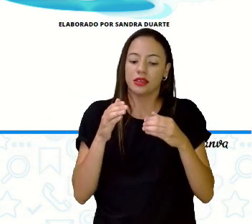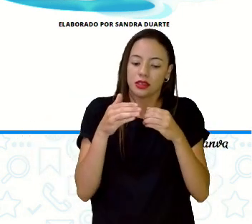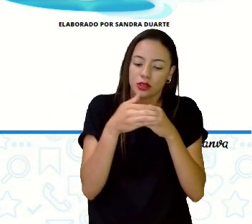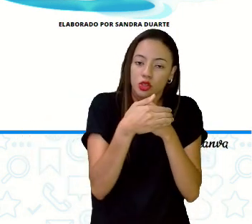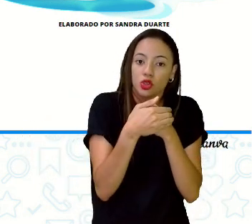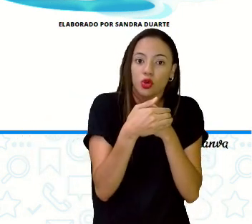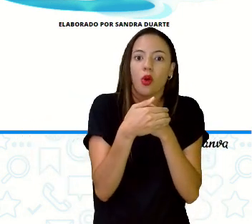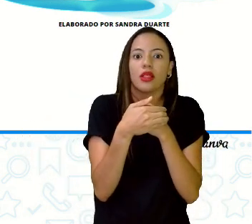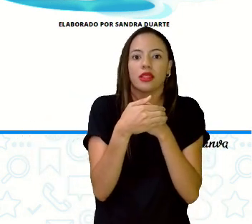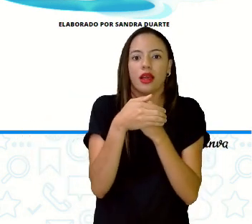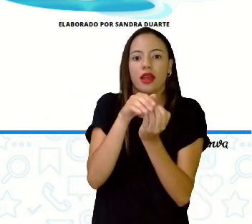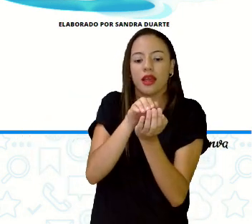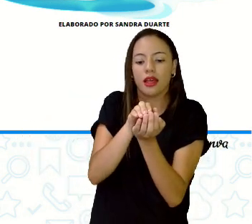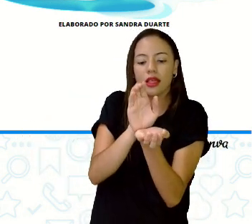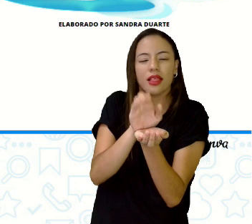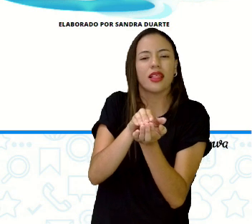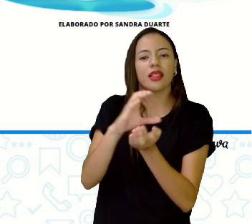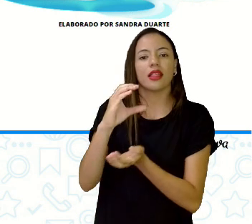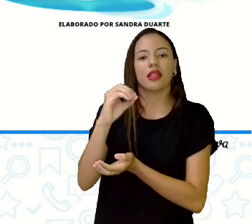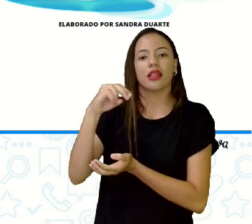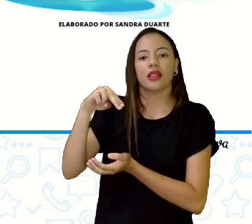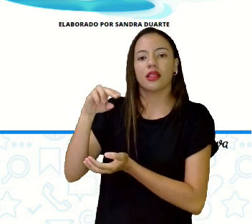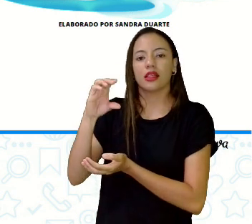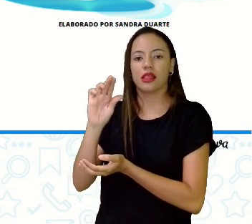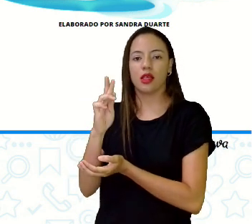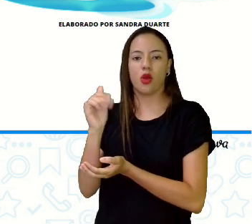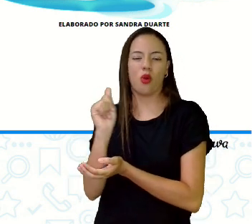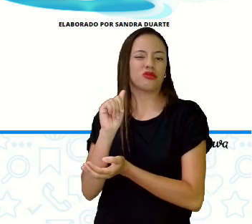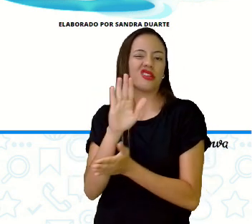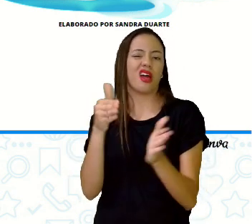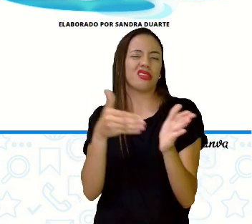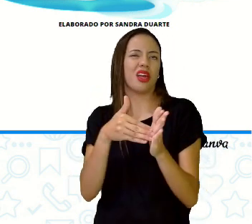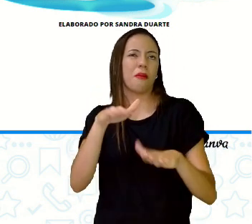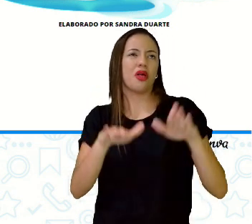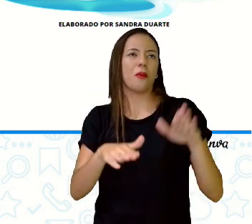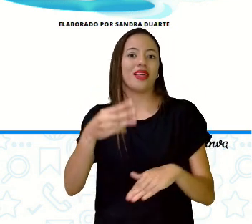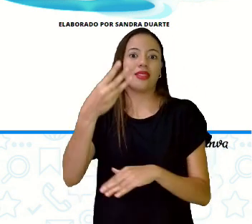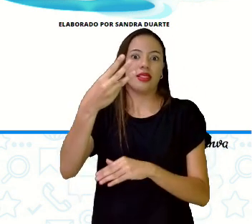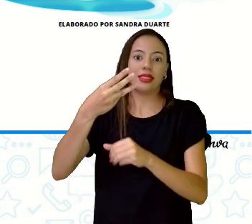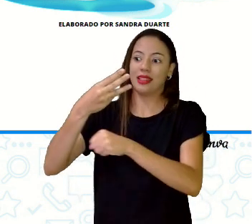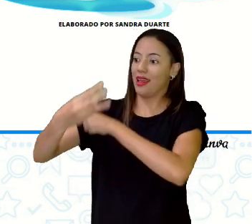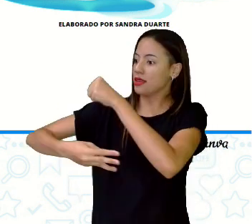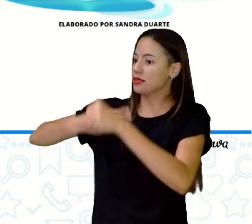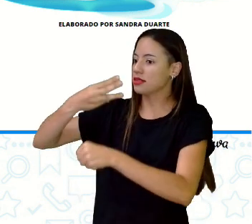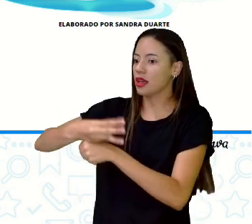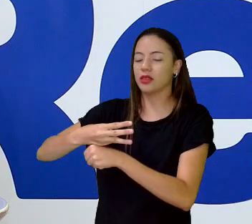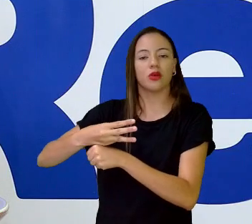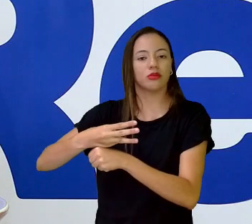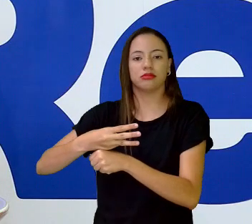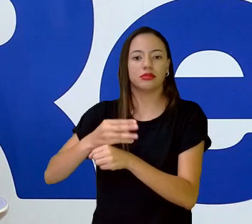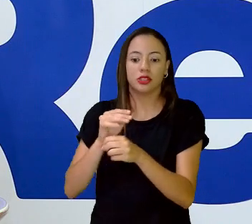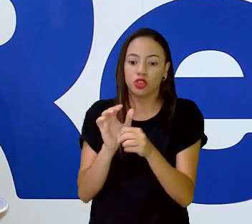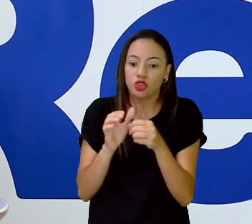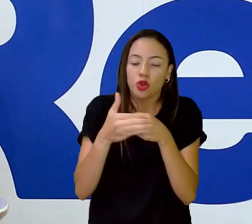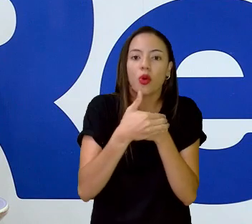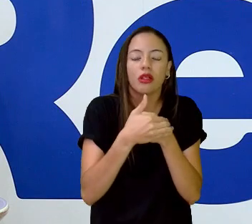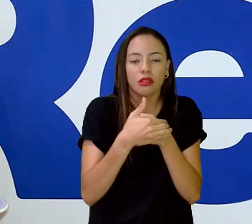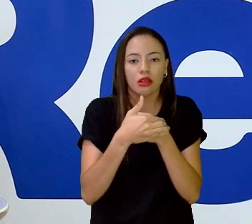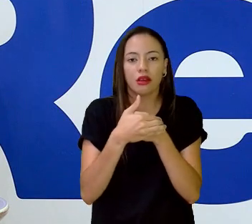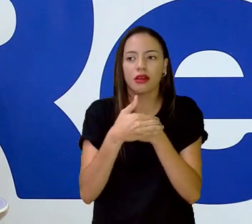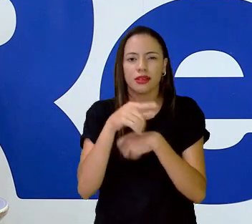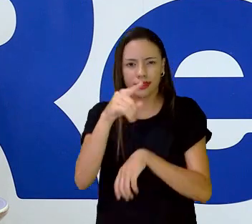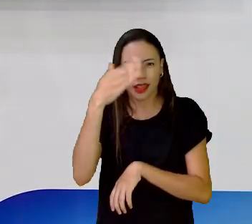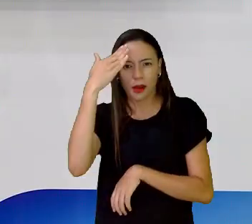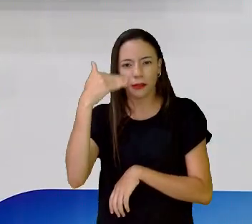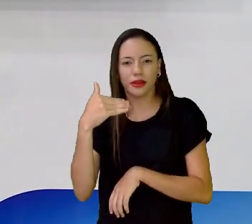por até três anos. Afim de se proteger do tempo ruim. Isso é que é retiro, né? Três anos. É, a turma às vezes